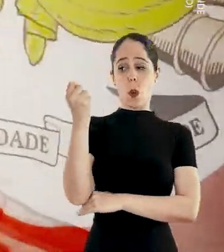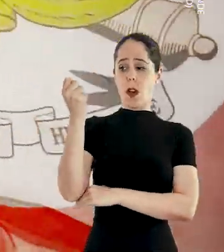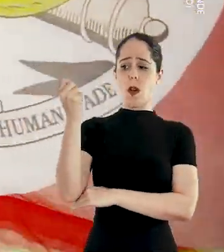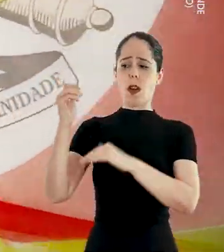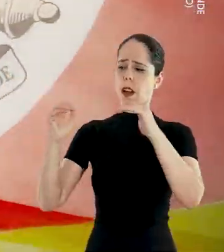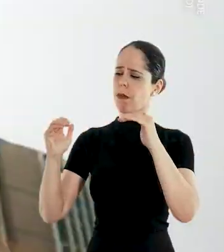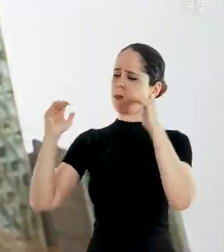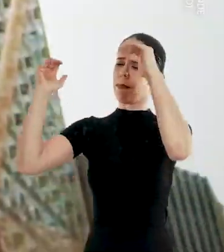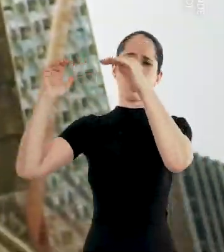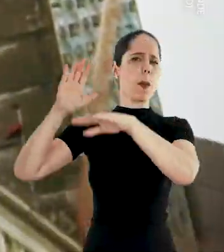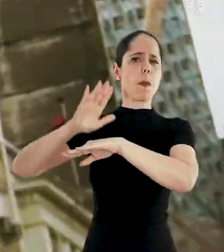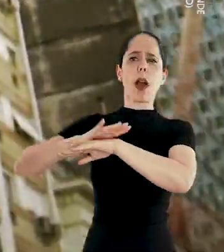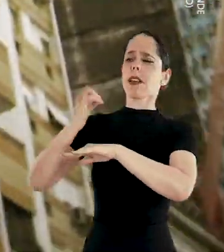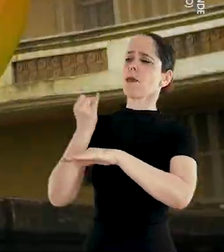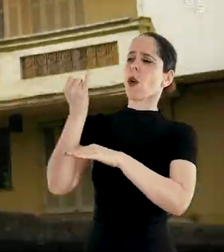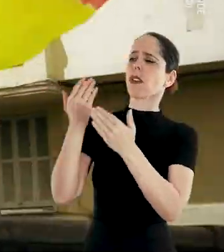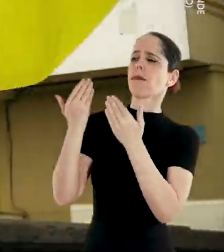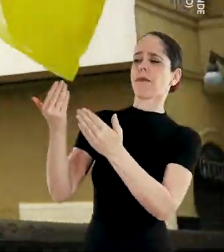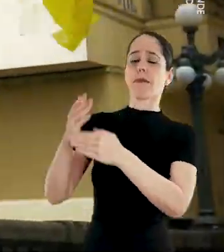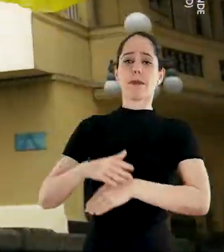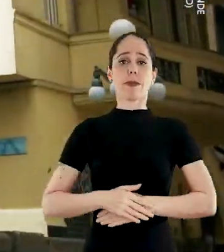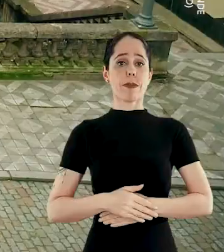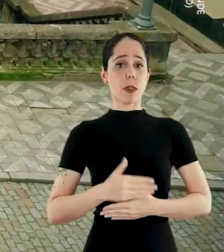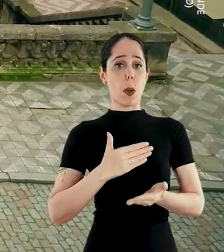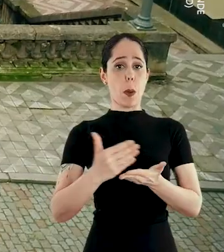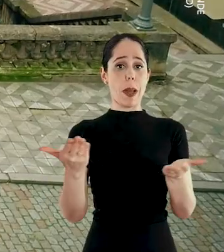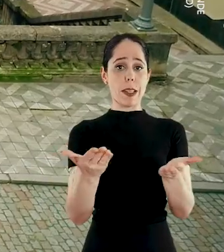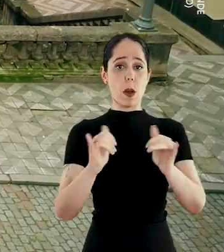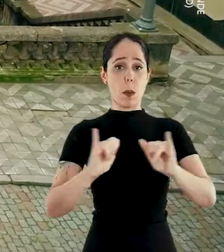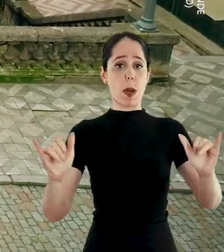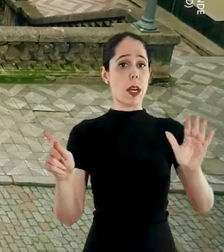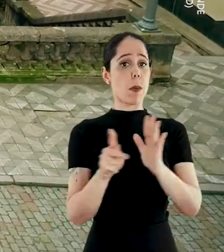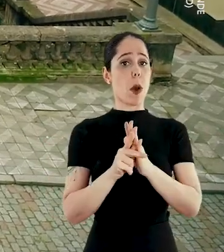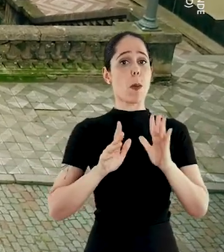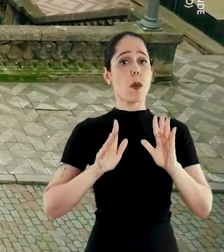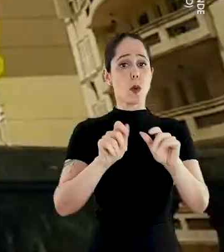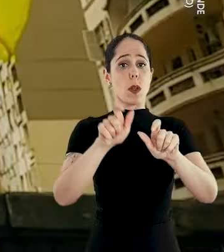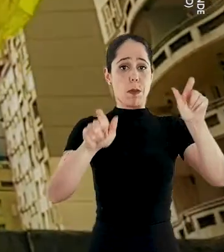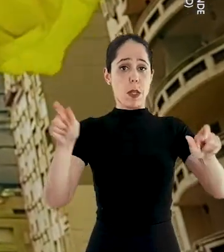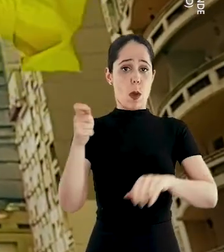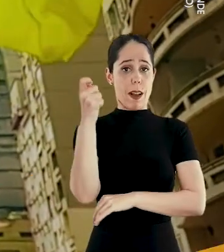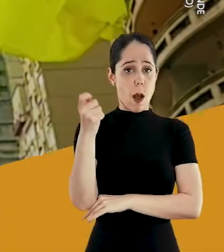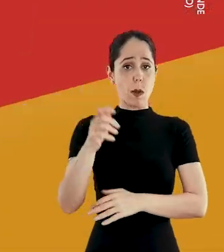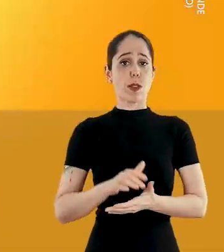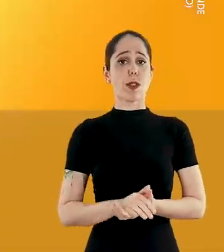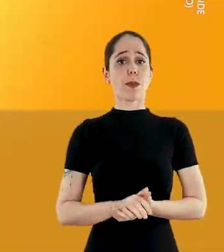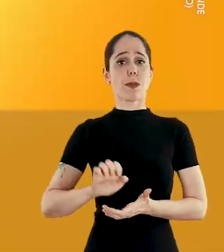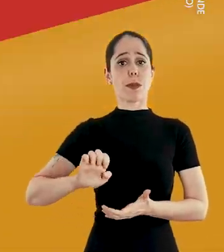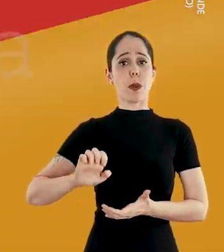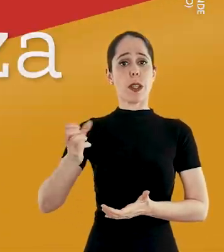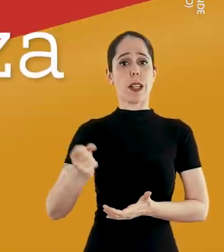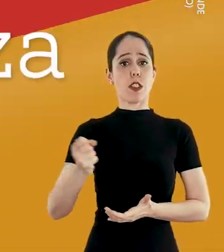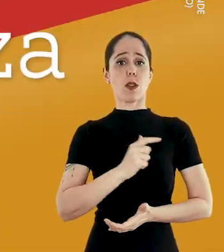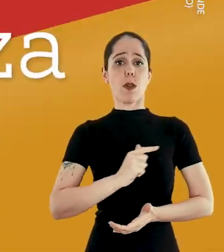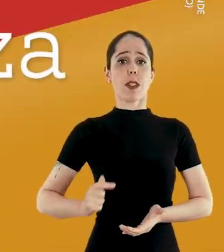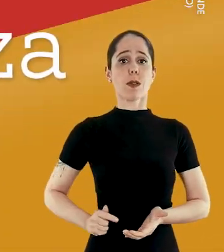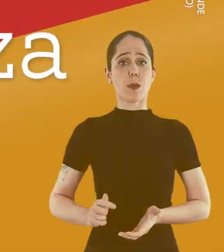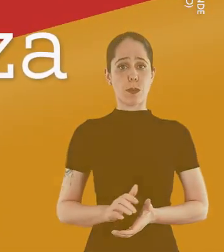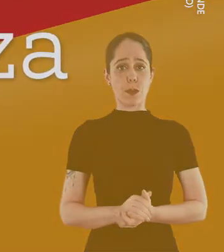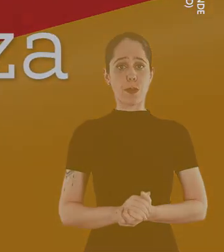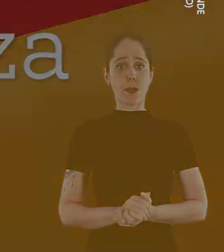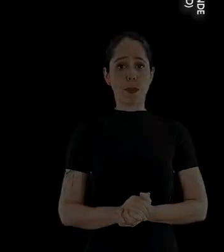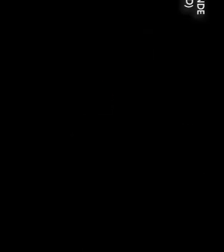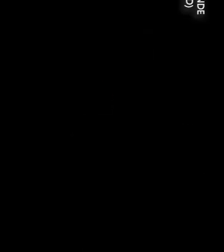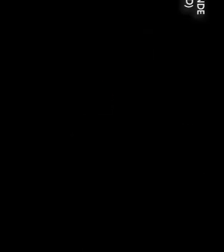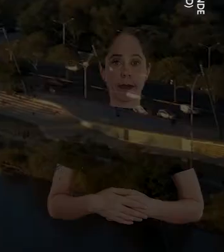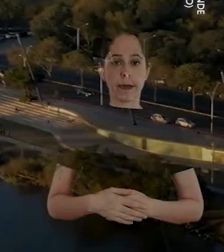O Rio Grande fala mais alto. Começa agora o programa de todos os gaúchos, Eduardo Governador.